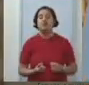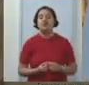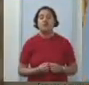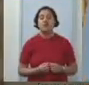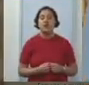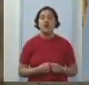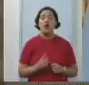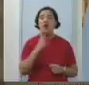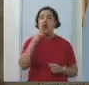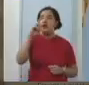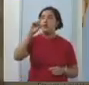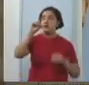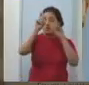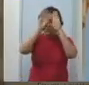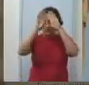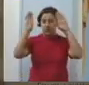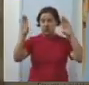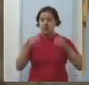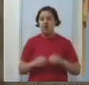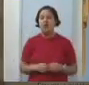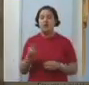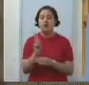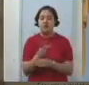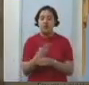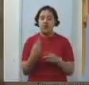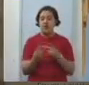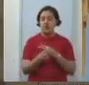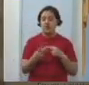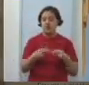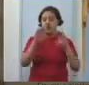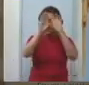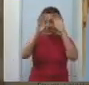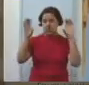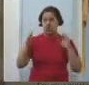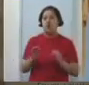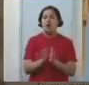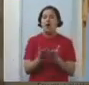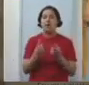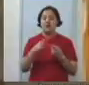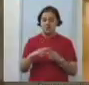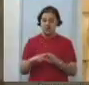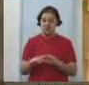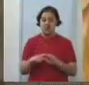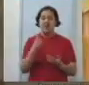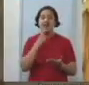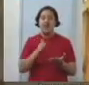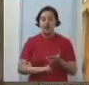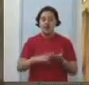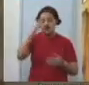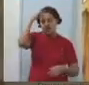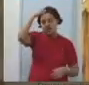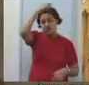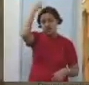Buscai as coisas do alto Abra sua bíblia Na carta de São Paulo aos Colossenses